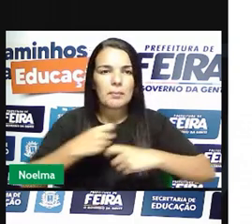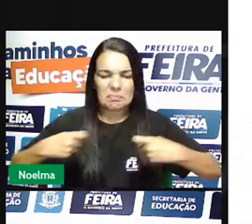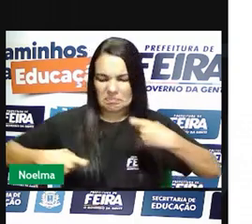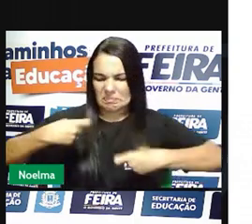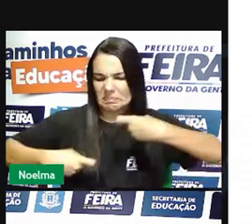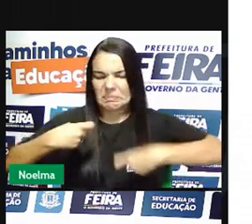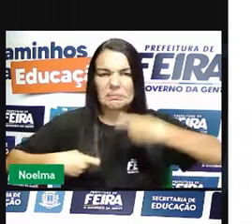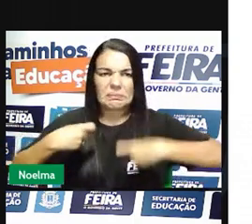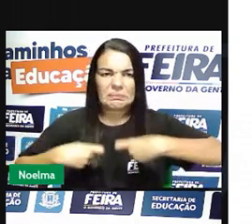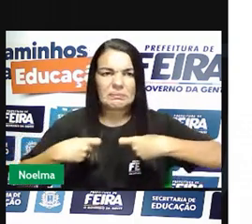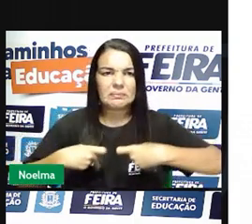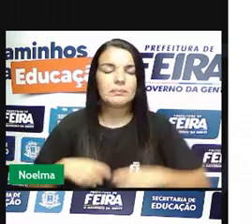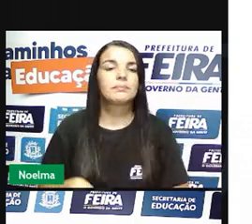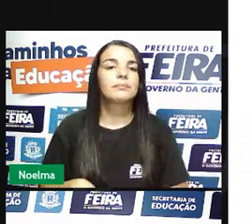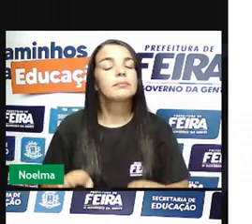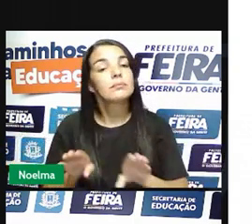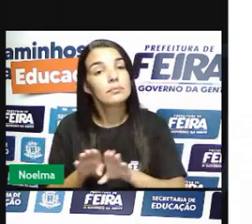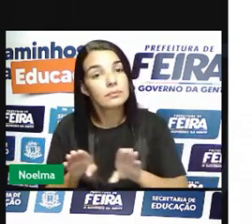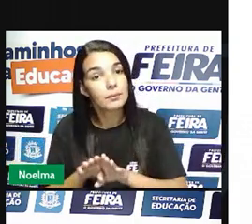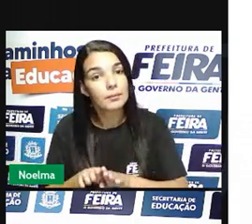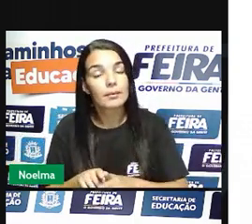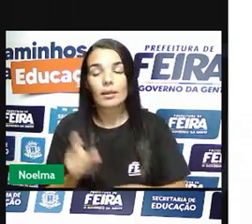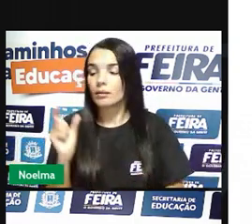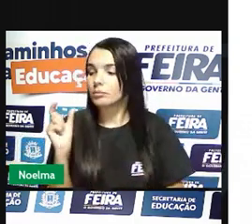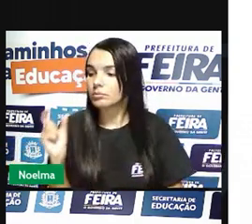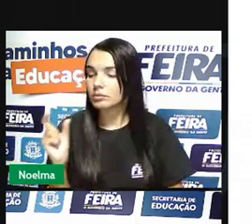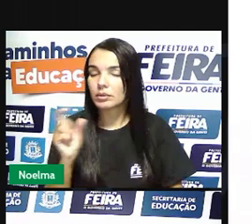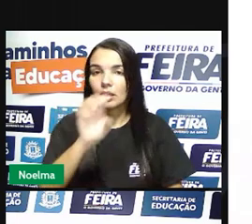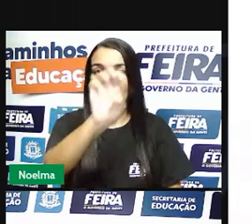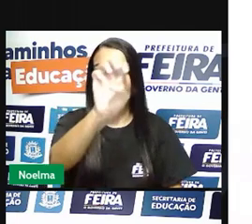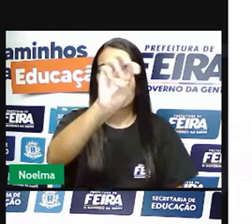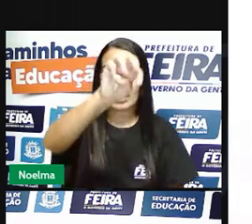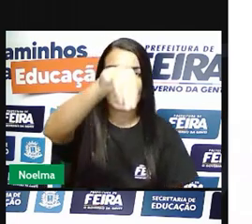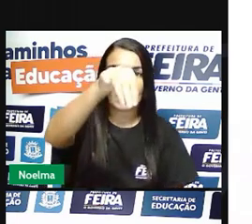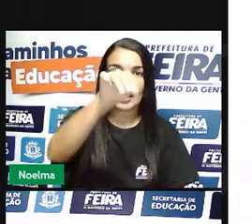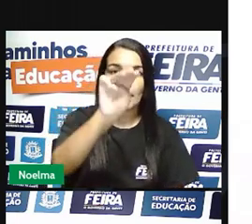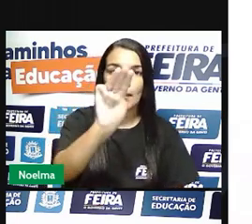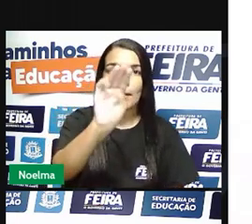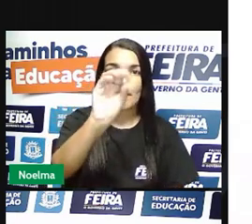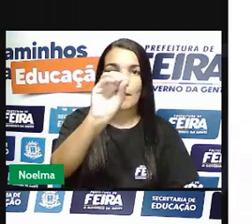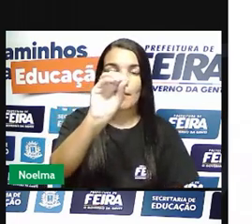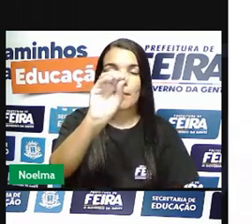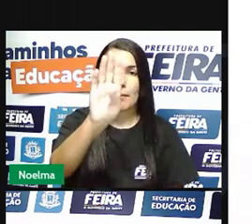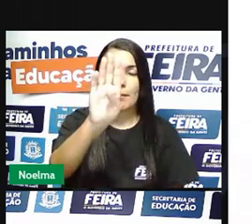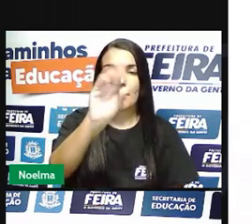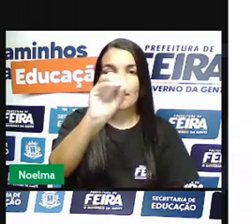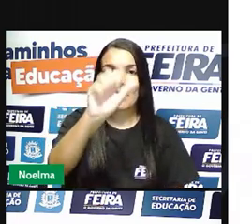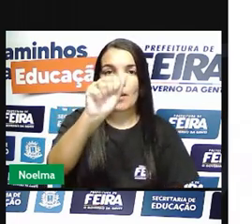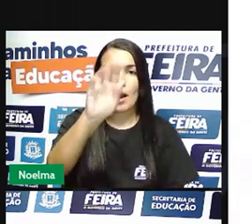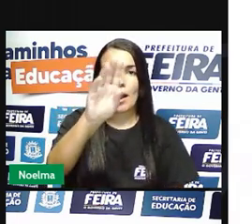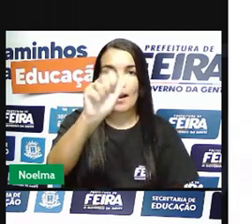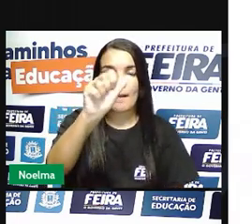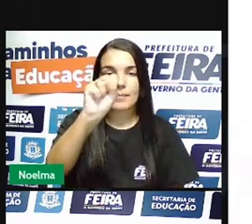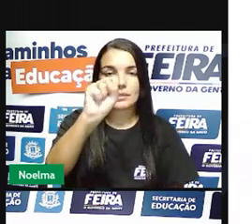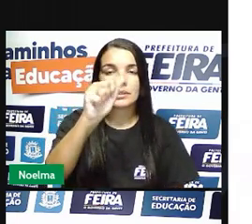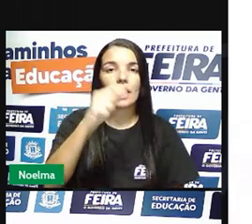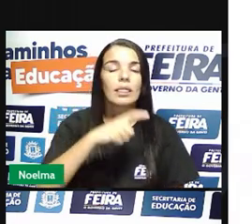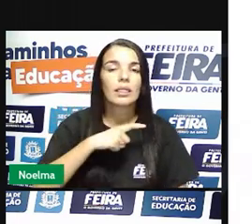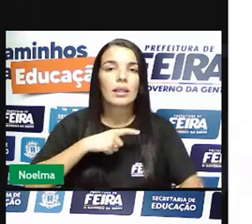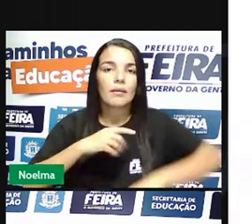popular era de que os forasteiros cobriam as pernas com poros e botas altas,